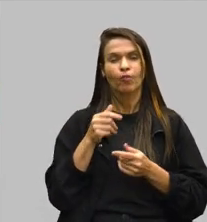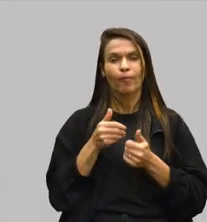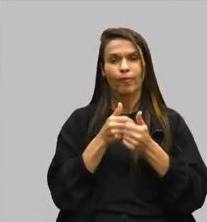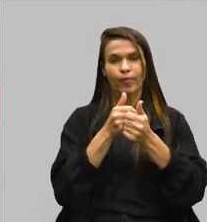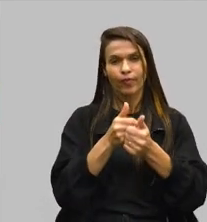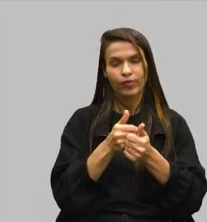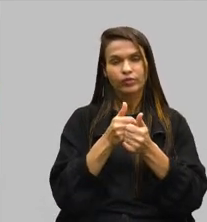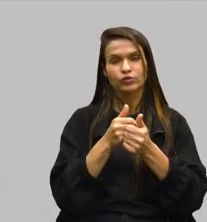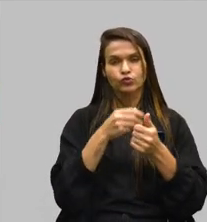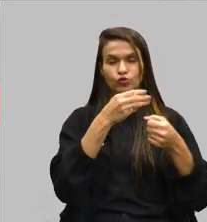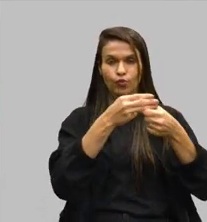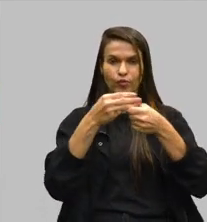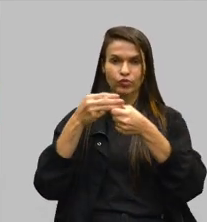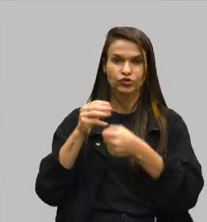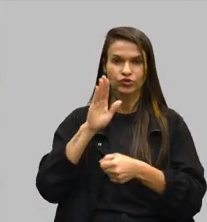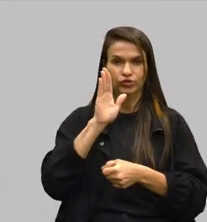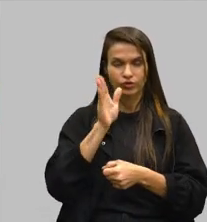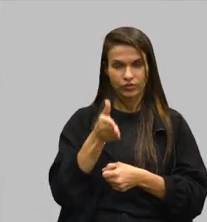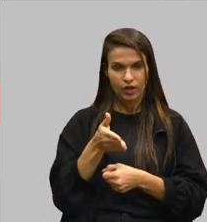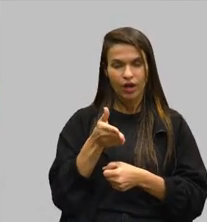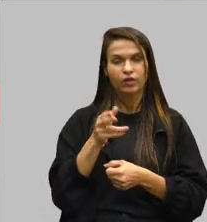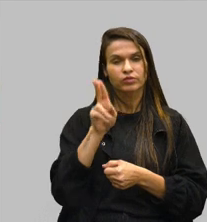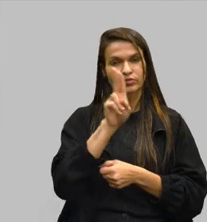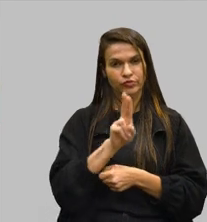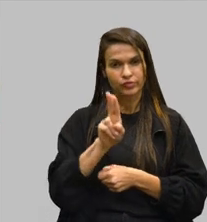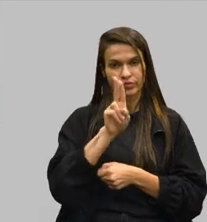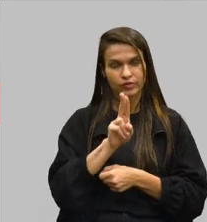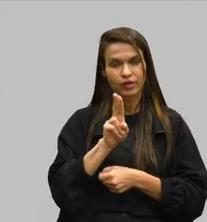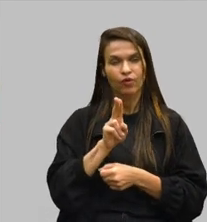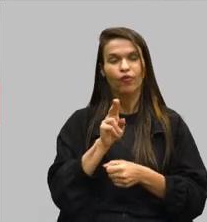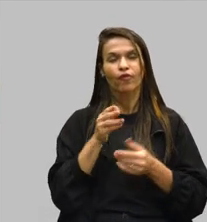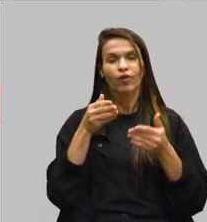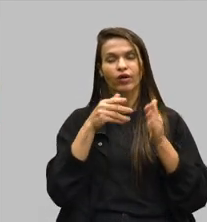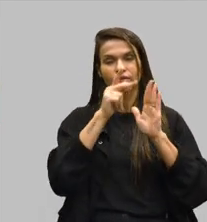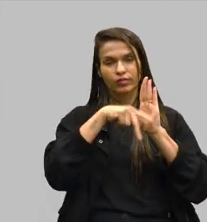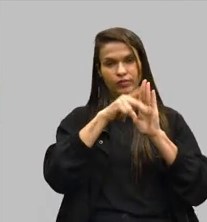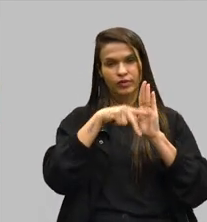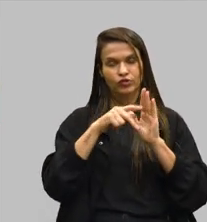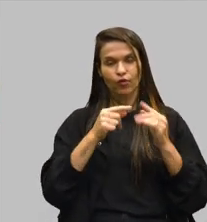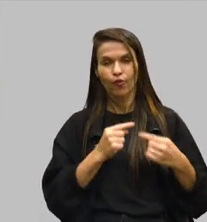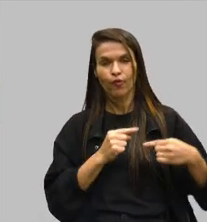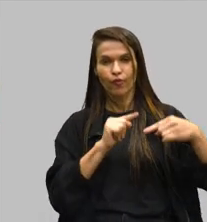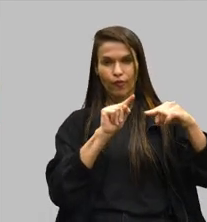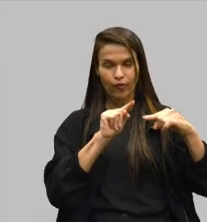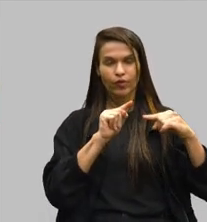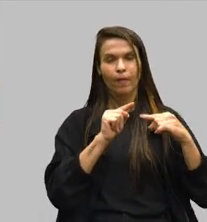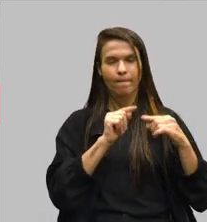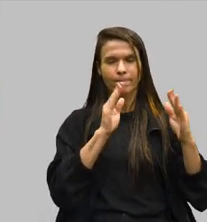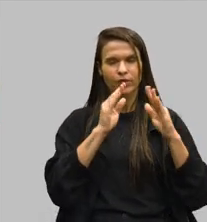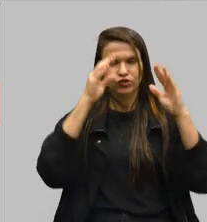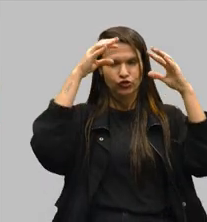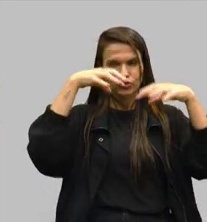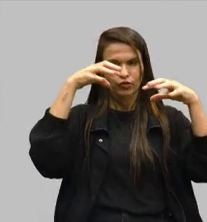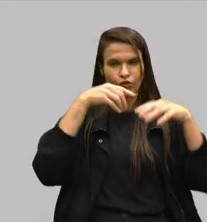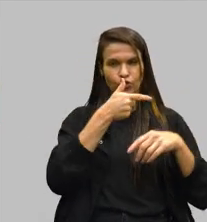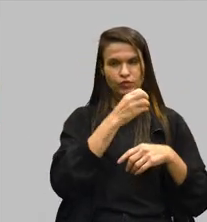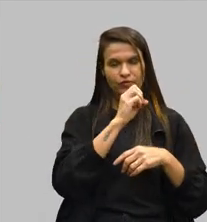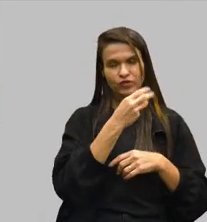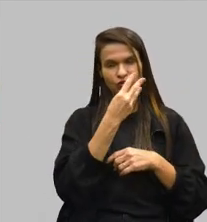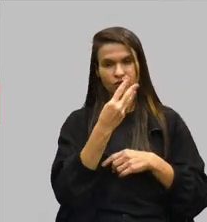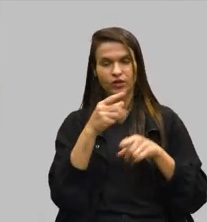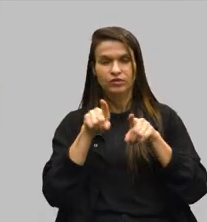situação dos municípios, já sendo utilizado para o planejamento de ações de enfrentamento ao período chuvoso de 2023 e 2024,